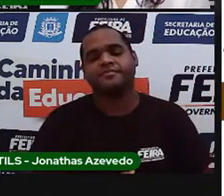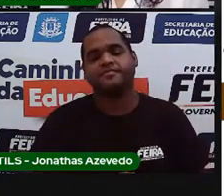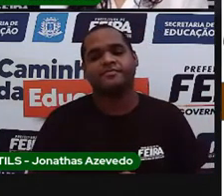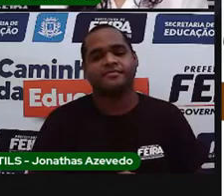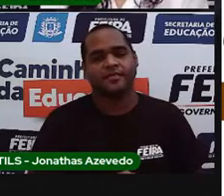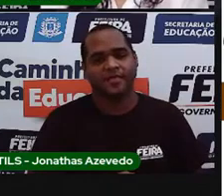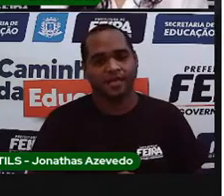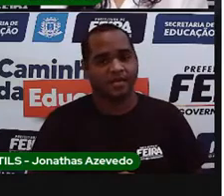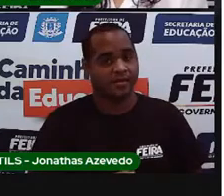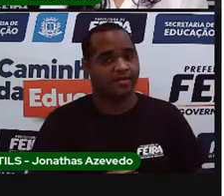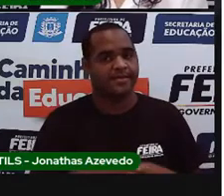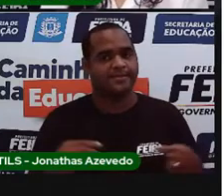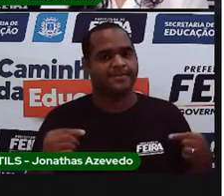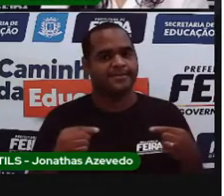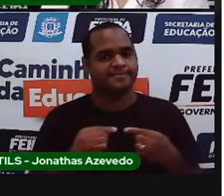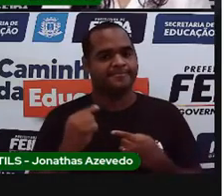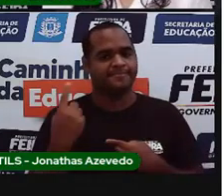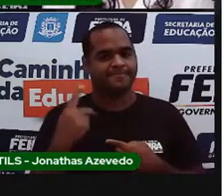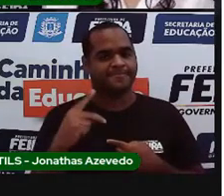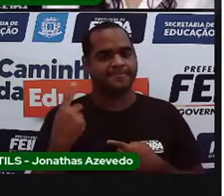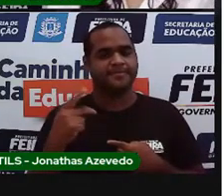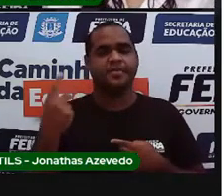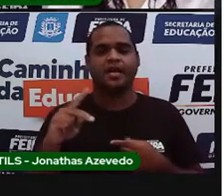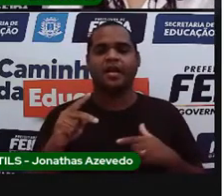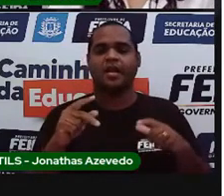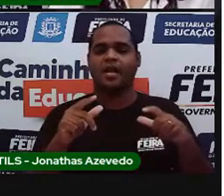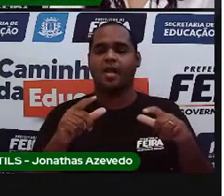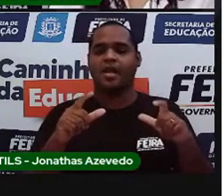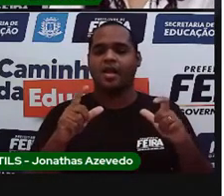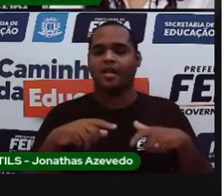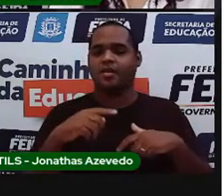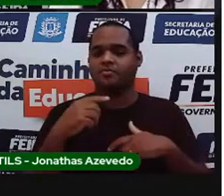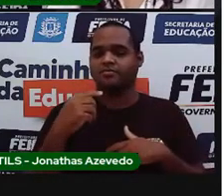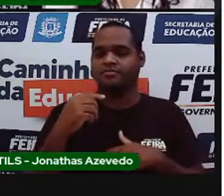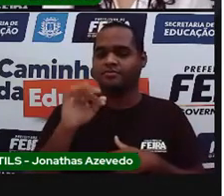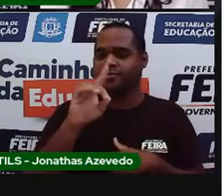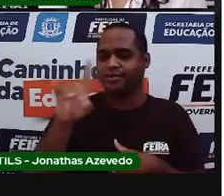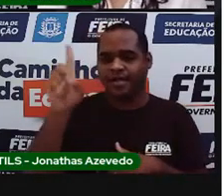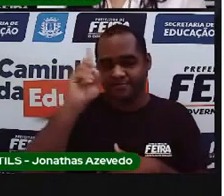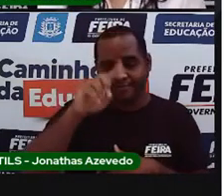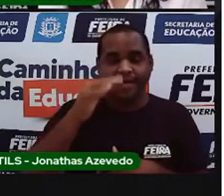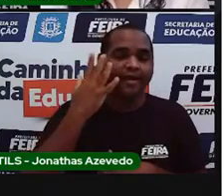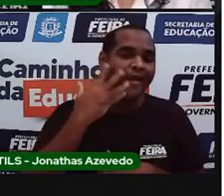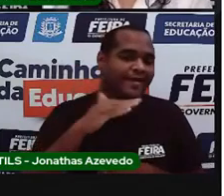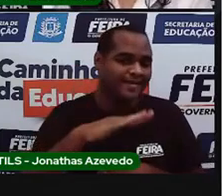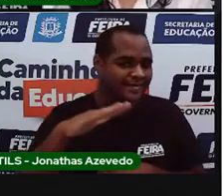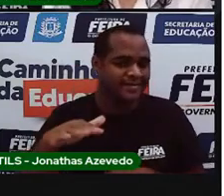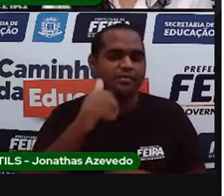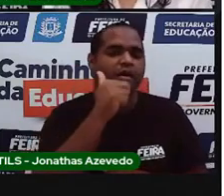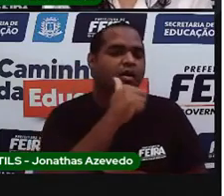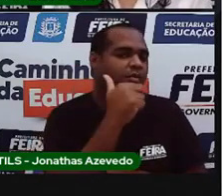Essa foto, essas meninas, estão num dia muito especial na cidade de Olambra, São Paulo.